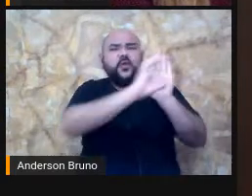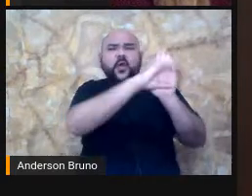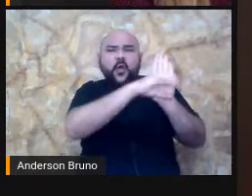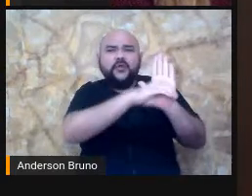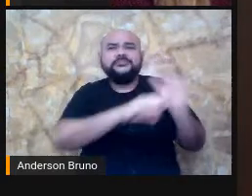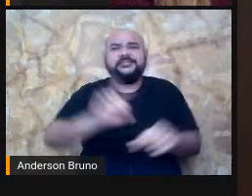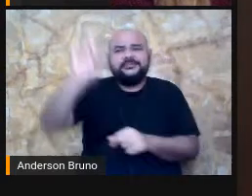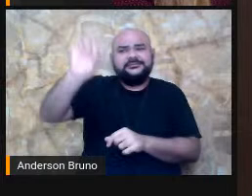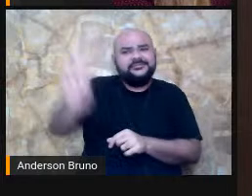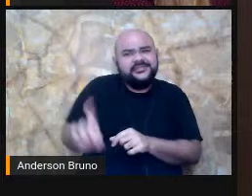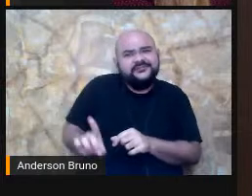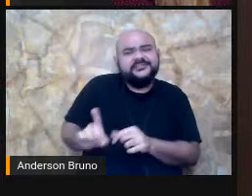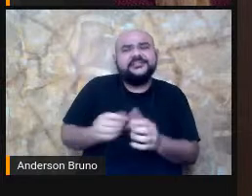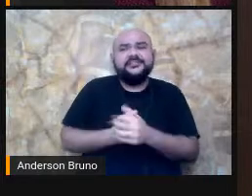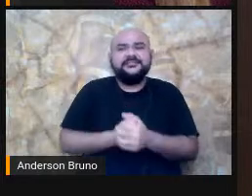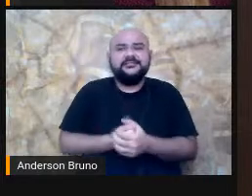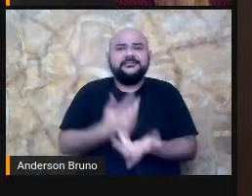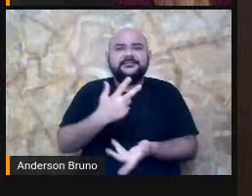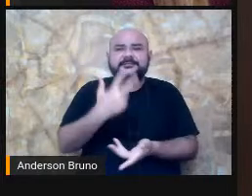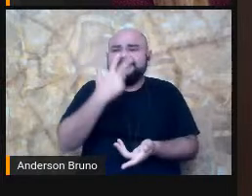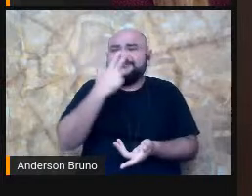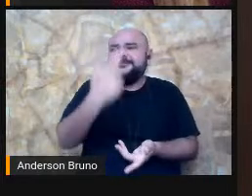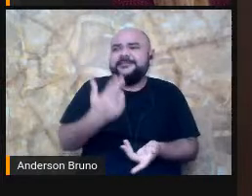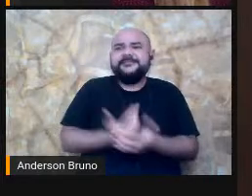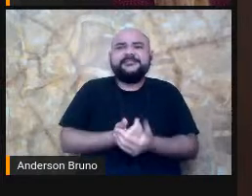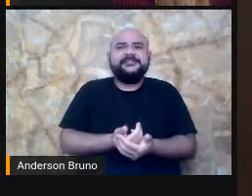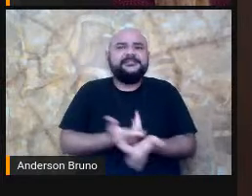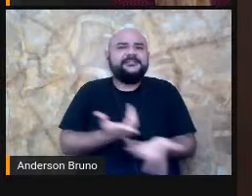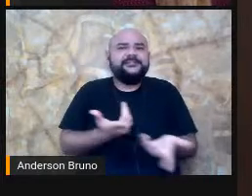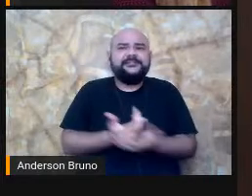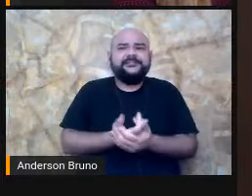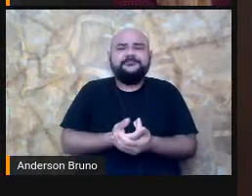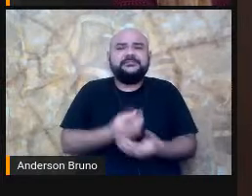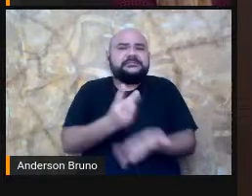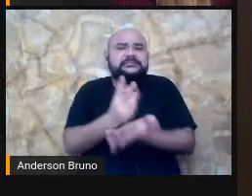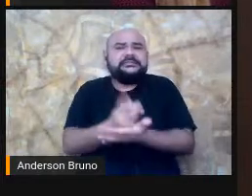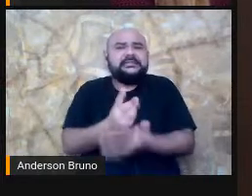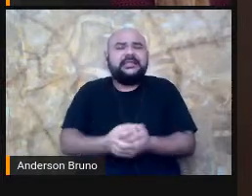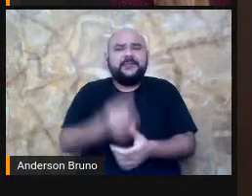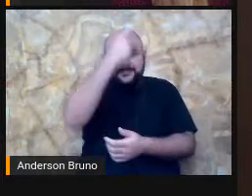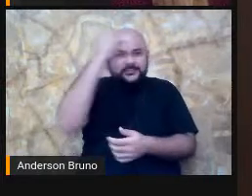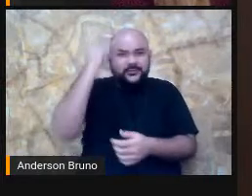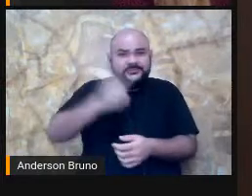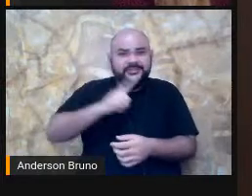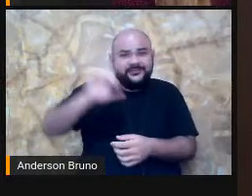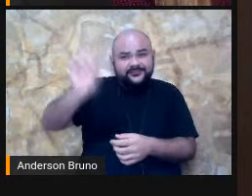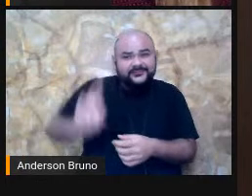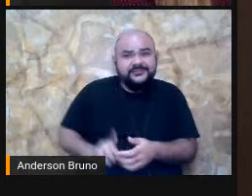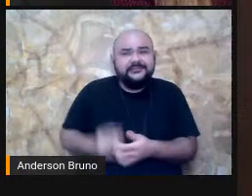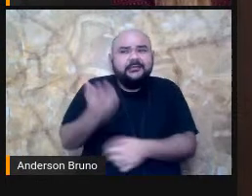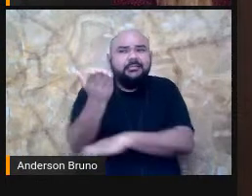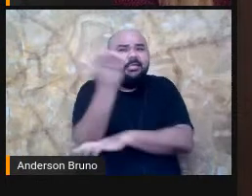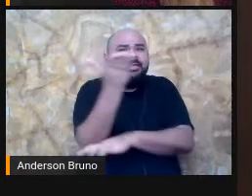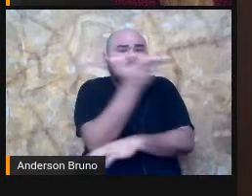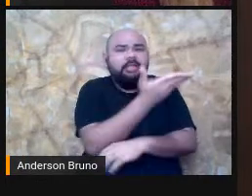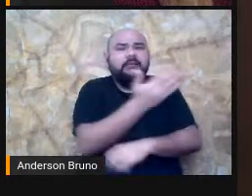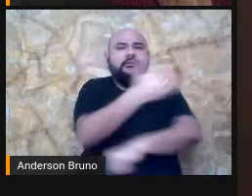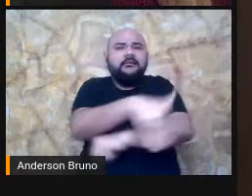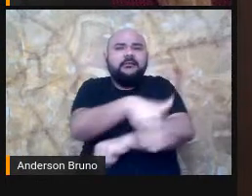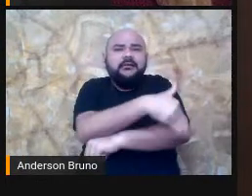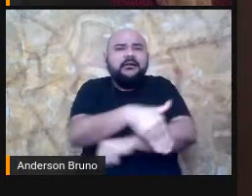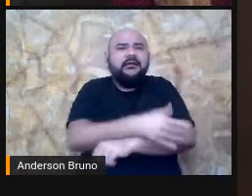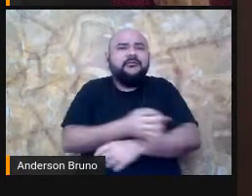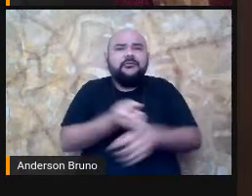modelo de subsistência, um modelo de sobrevivência. Na Grécia Antiga, a deficiência era